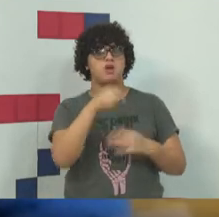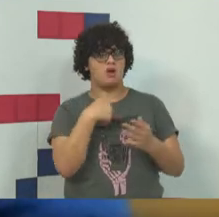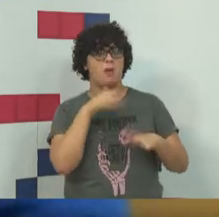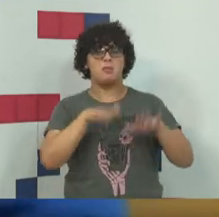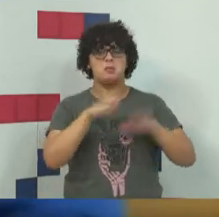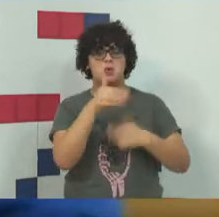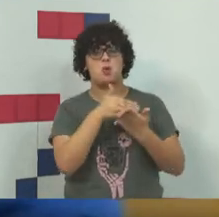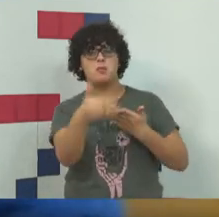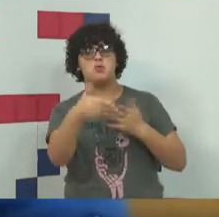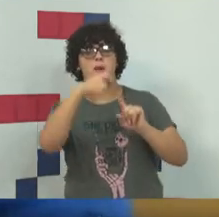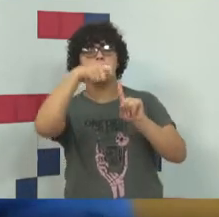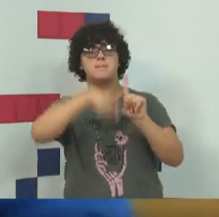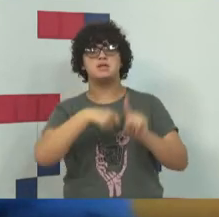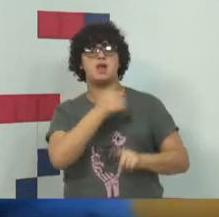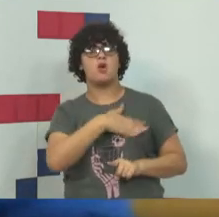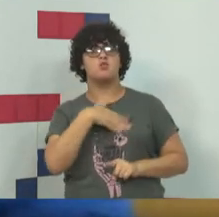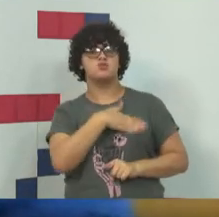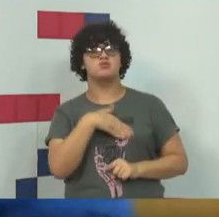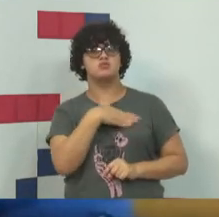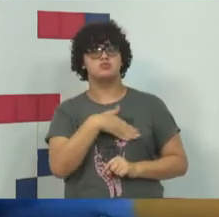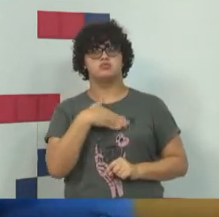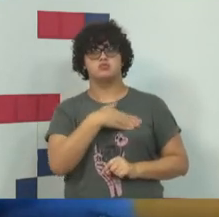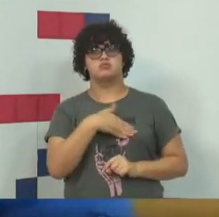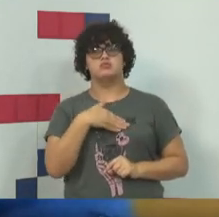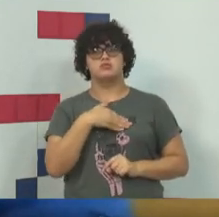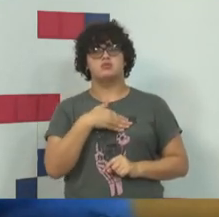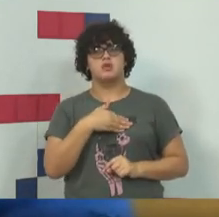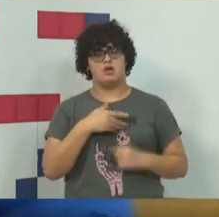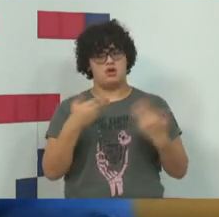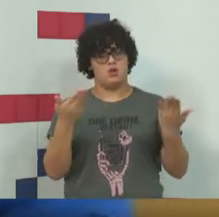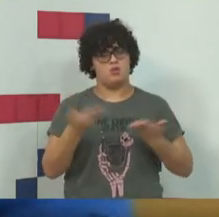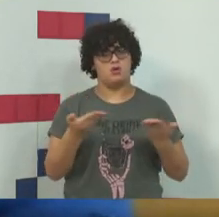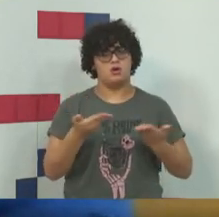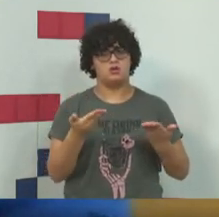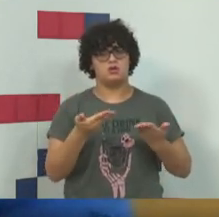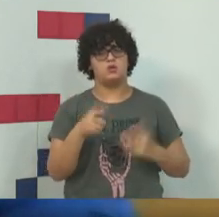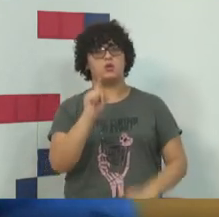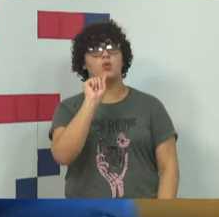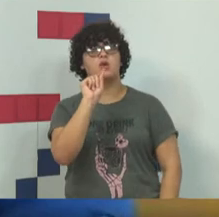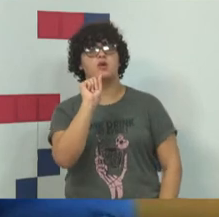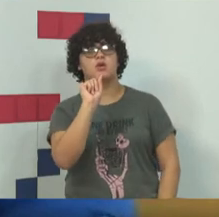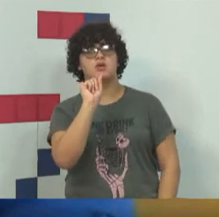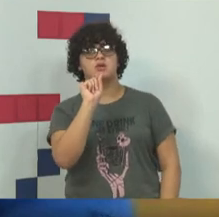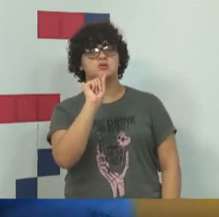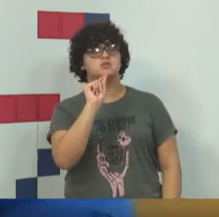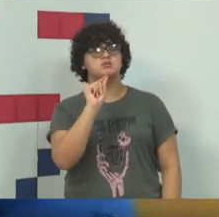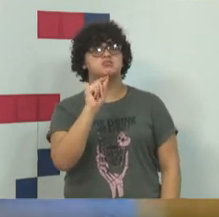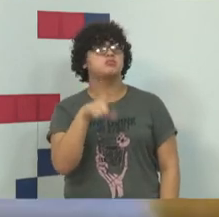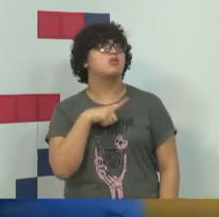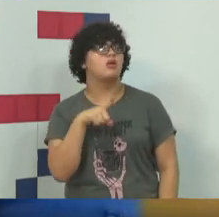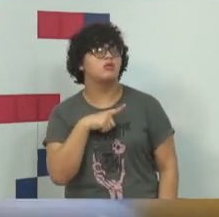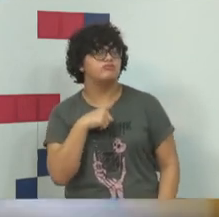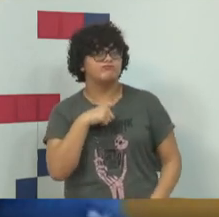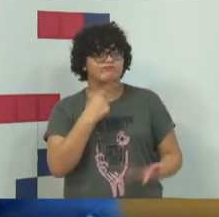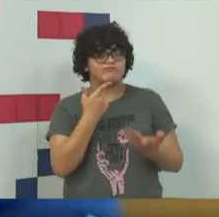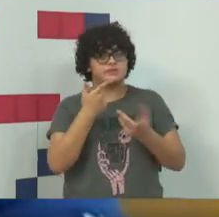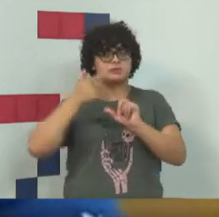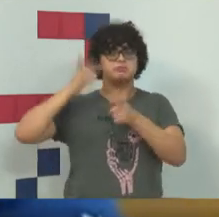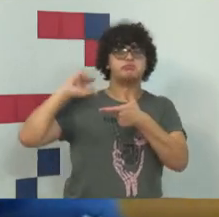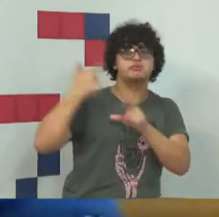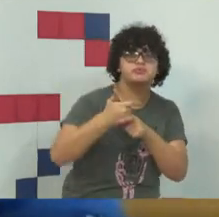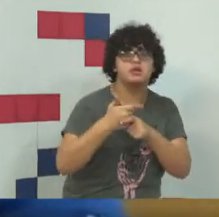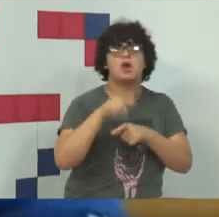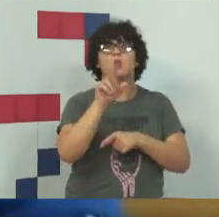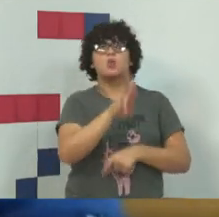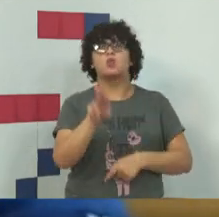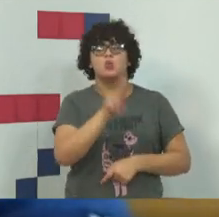início de agosto, e essas sessões, elas têm aí uma característica, são usados,